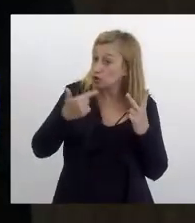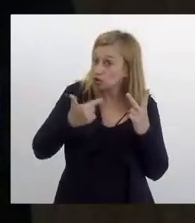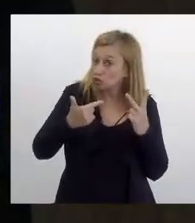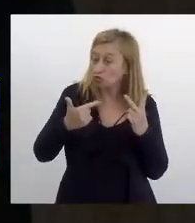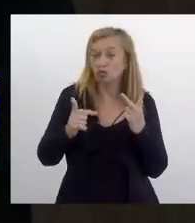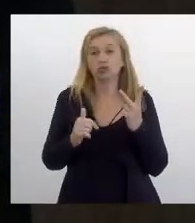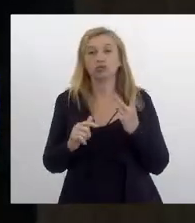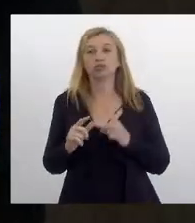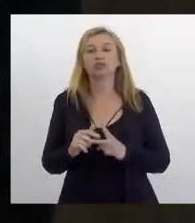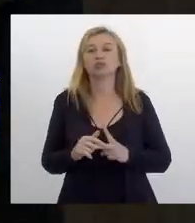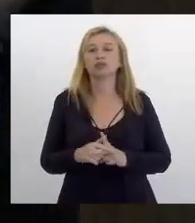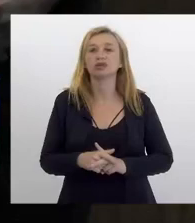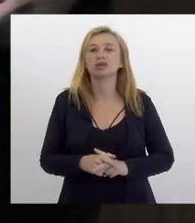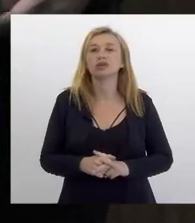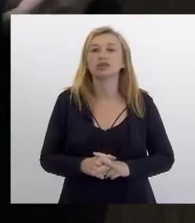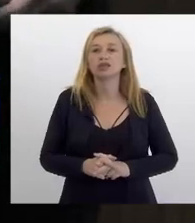seria,